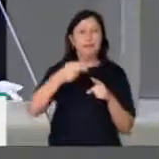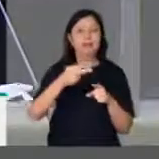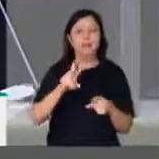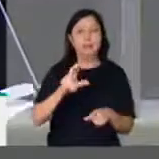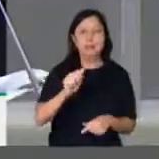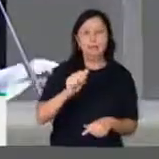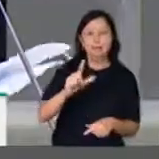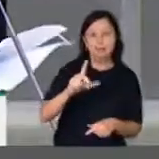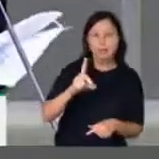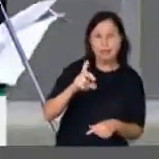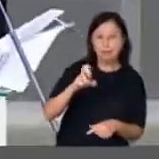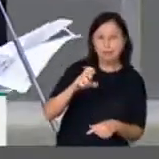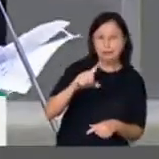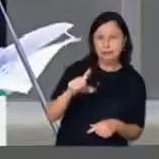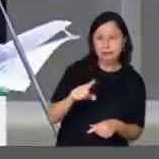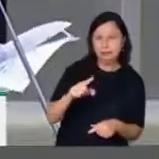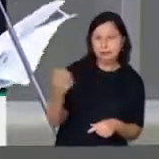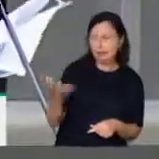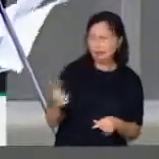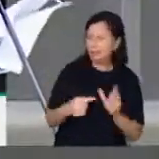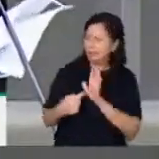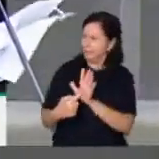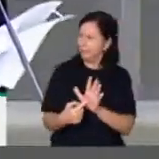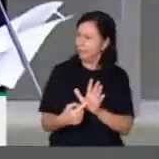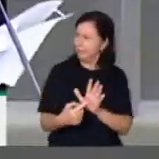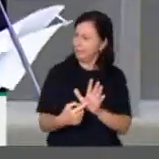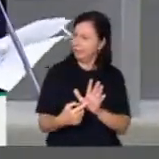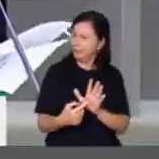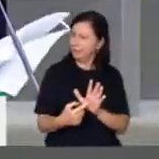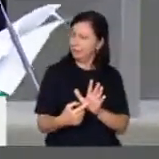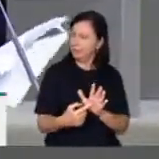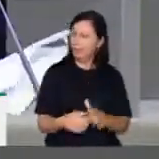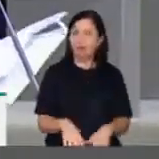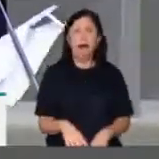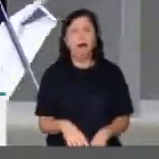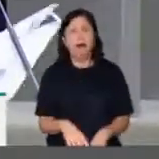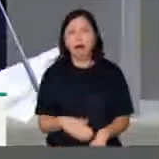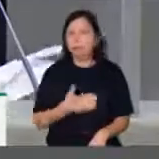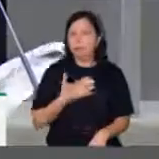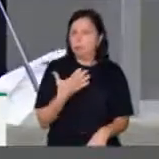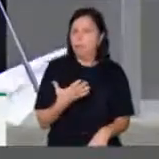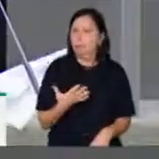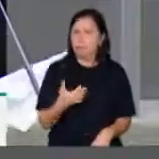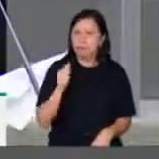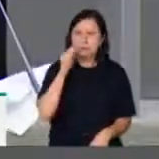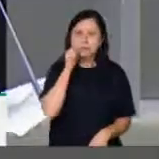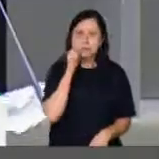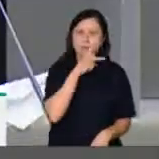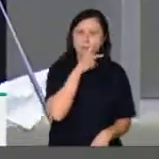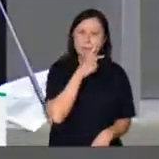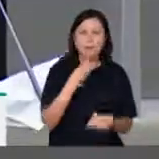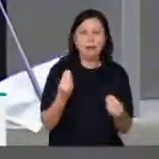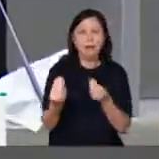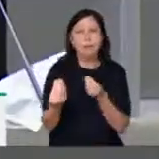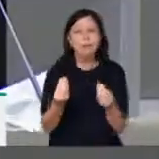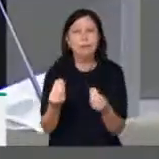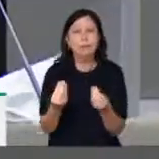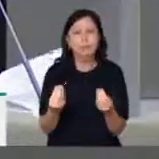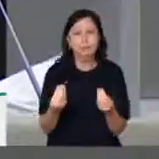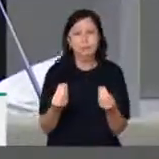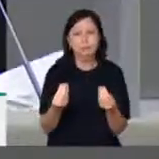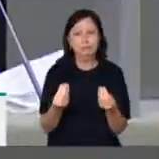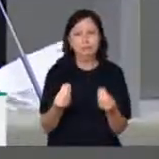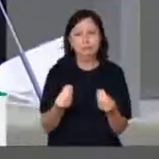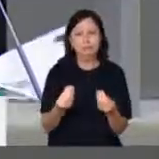surpresa com a situação do Estado. O Amapá espera que o STJ julgue